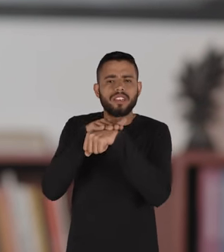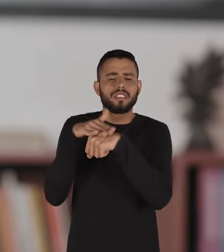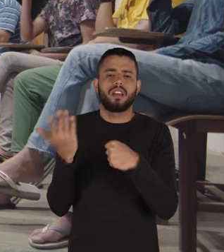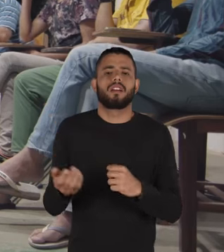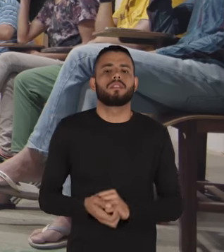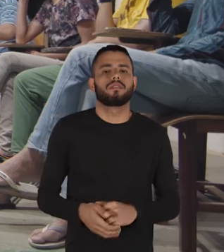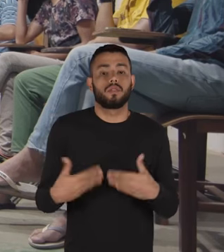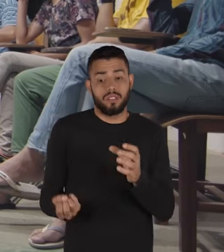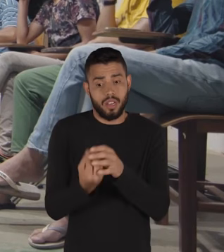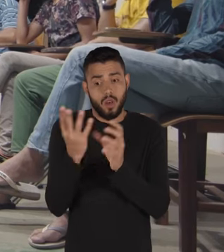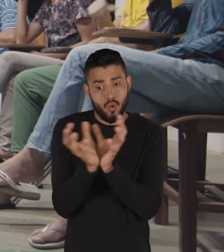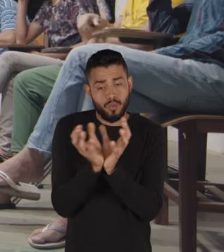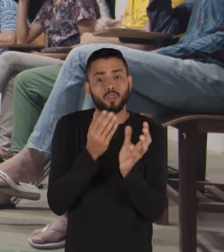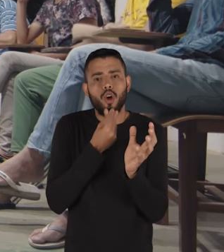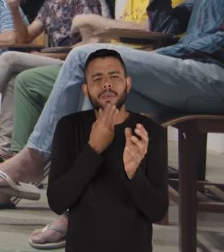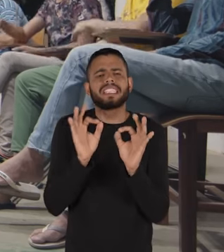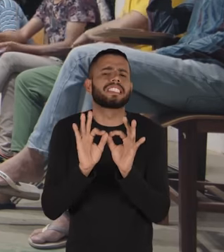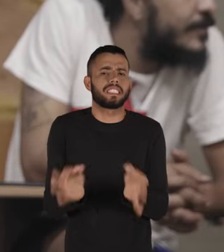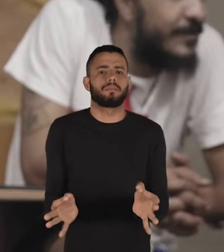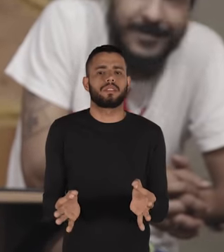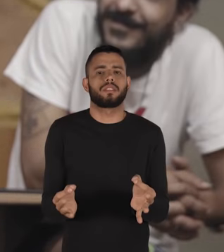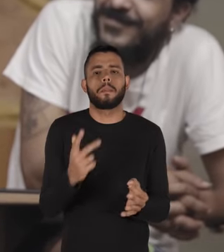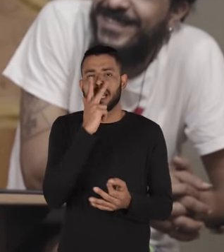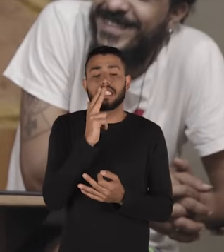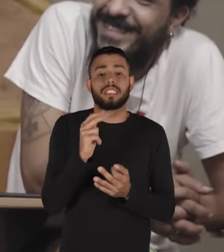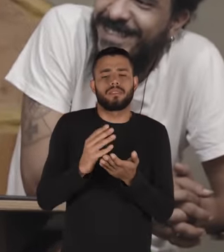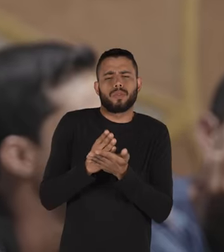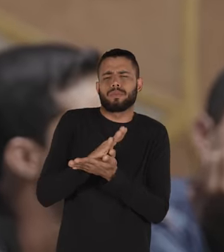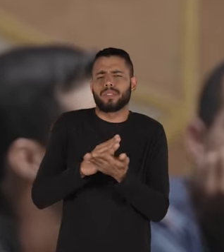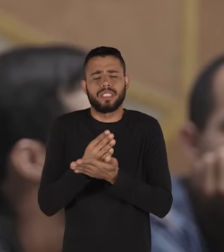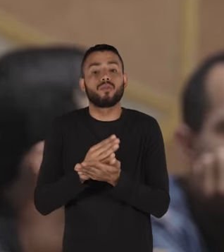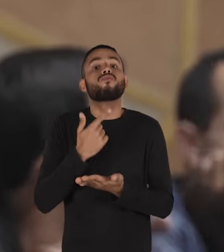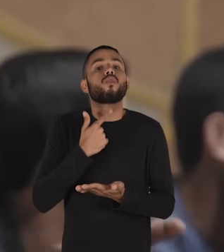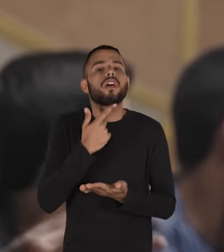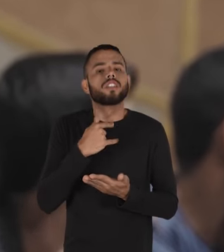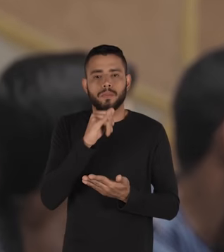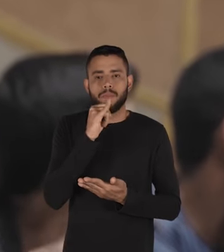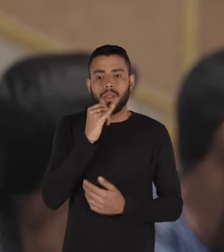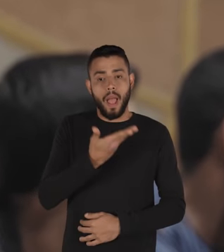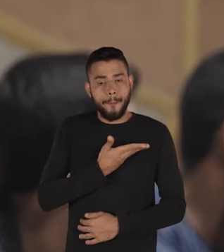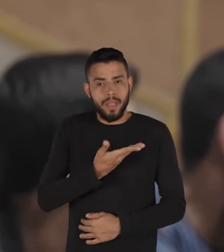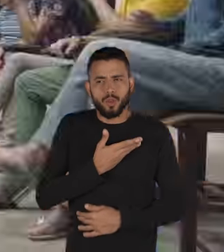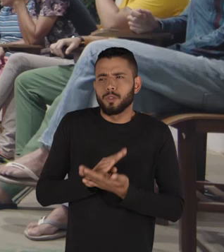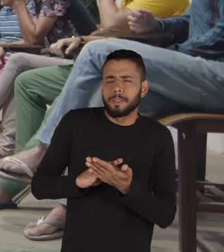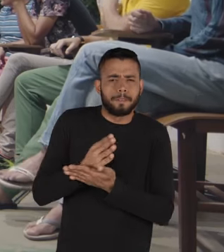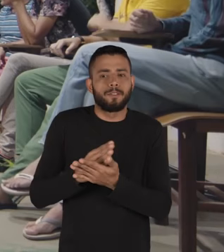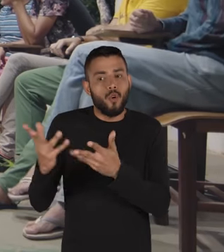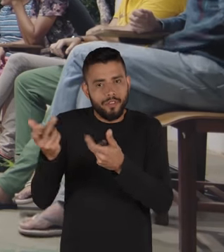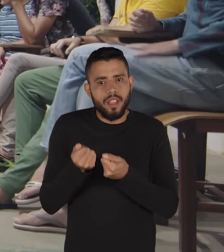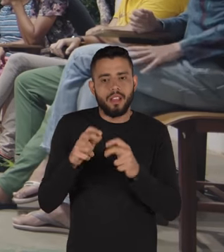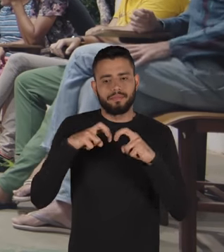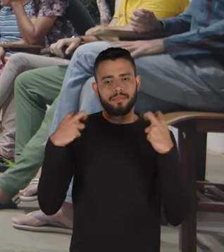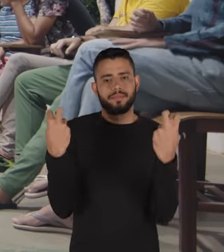conversar então criar um grupo de homens é uma coisa muito simples Guilherme passa por ter o incômodo e a disposição eu vou convidar amigos que eu sinto que tem o mesmo